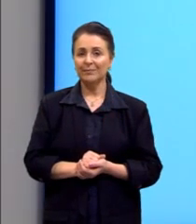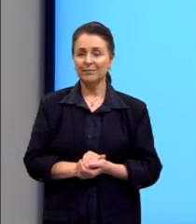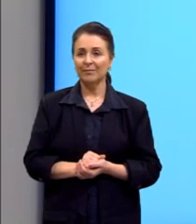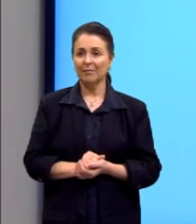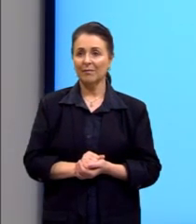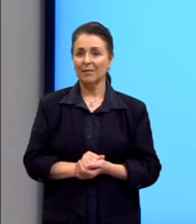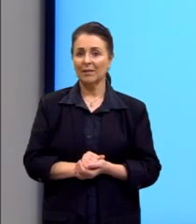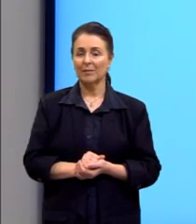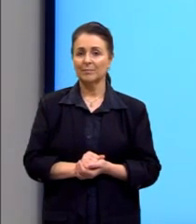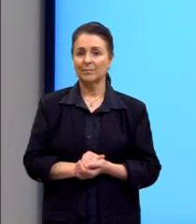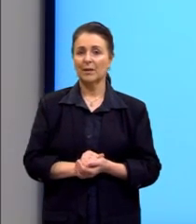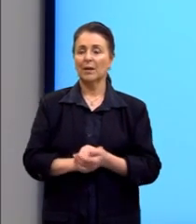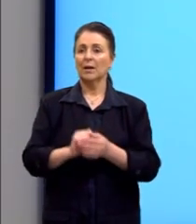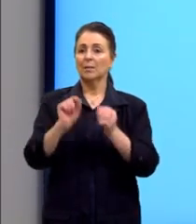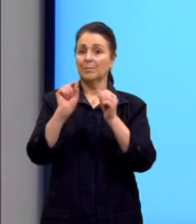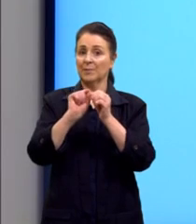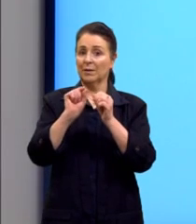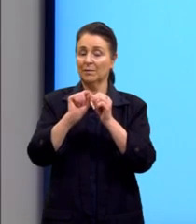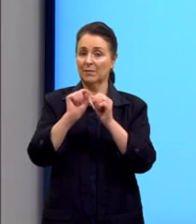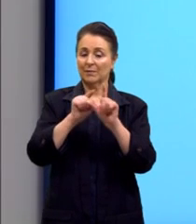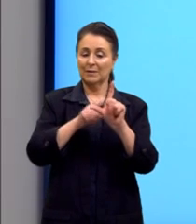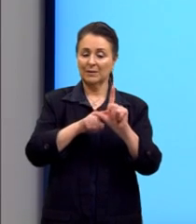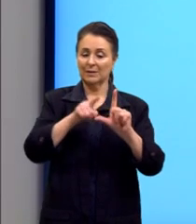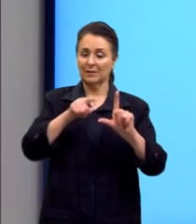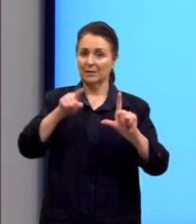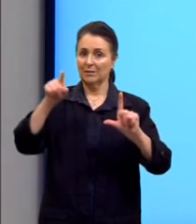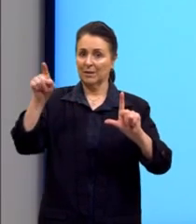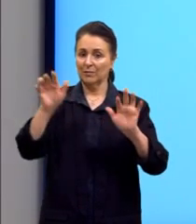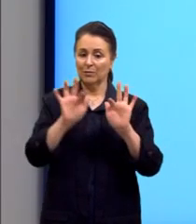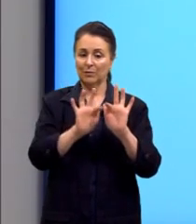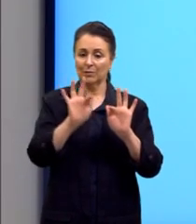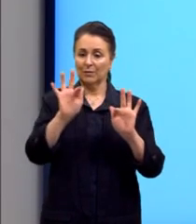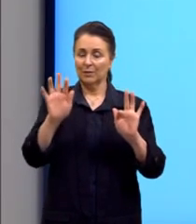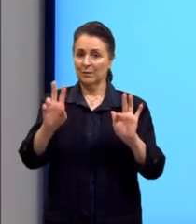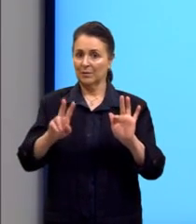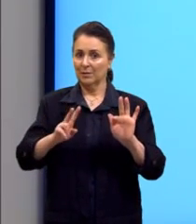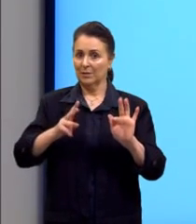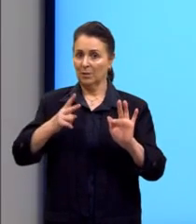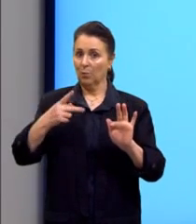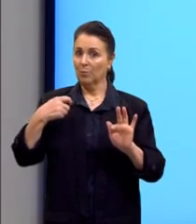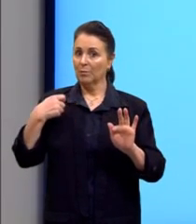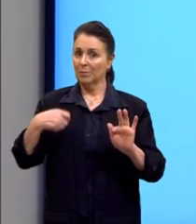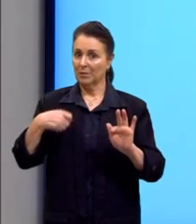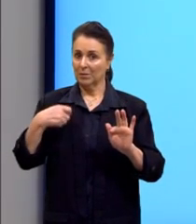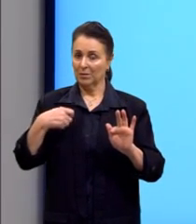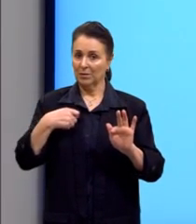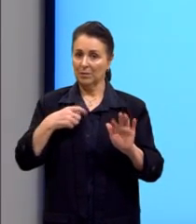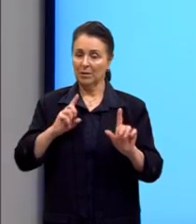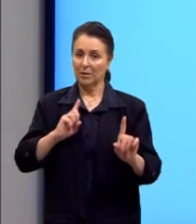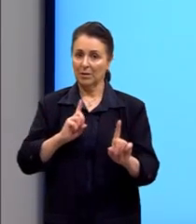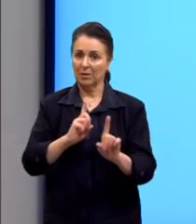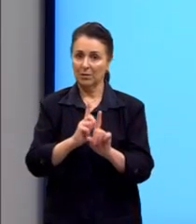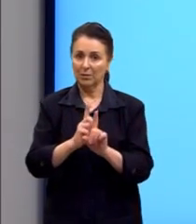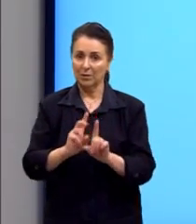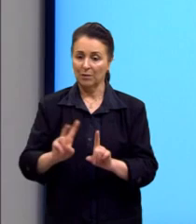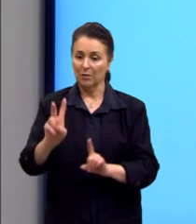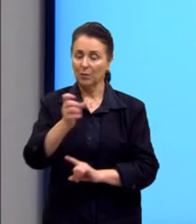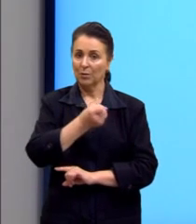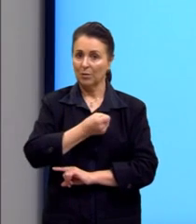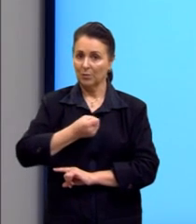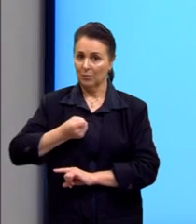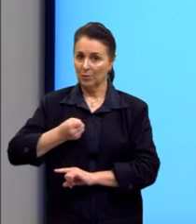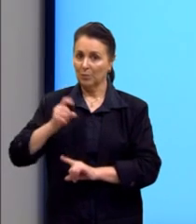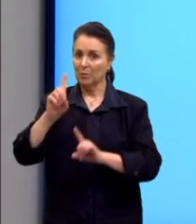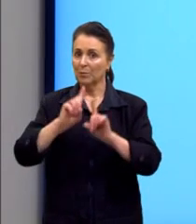Para traçar o gráfico de uma função exponencial, é necessário encontrar o valor numérico para